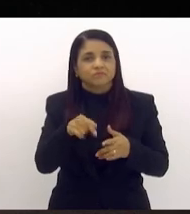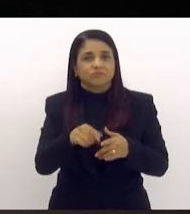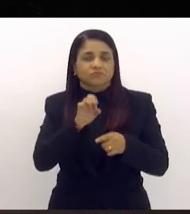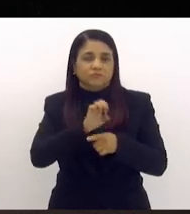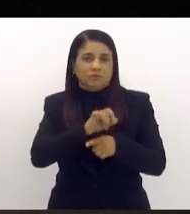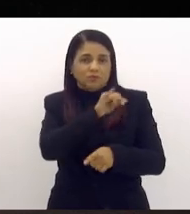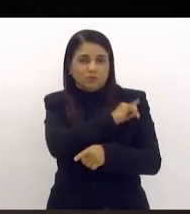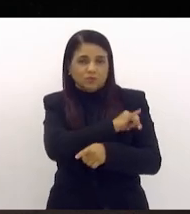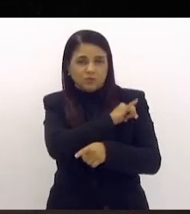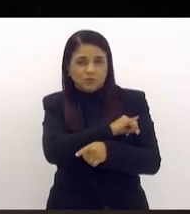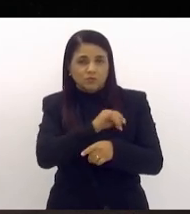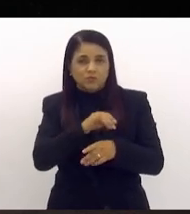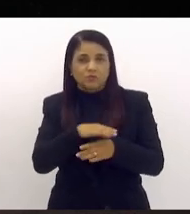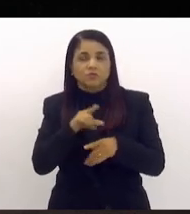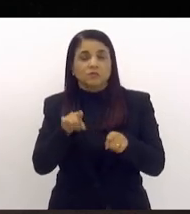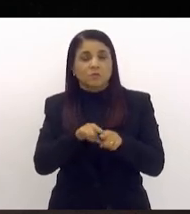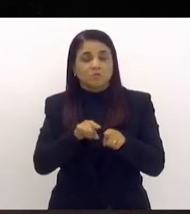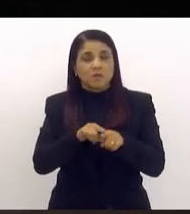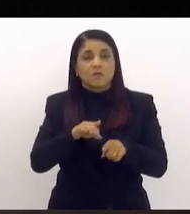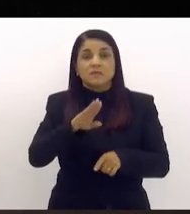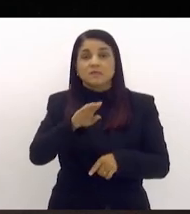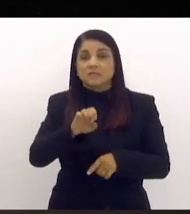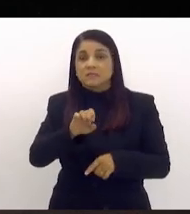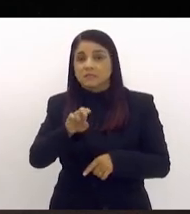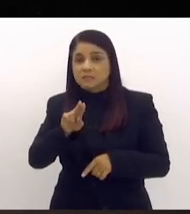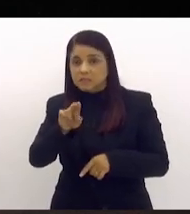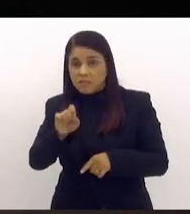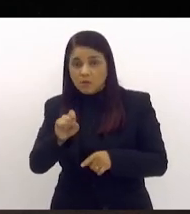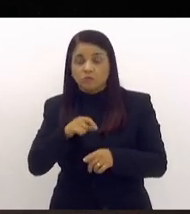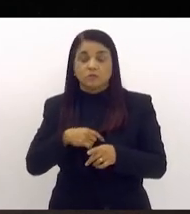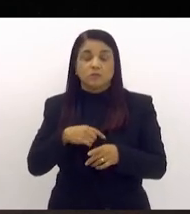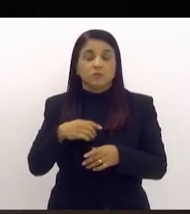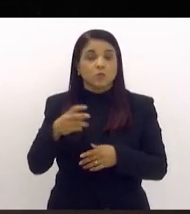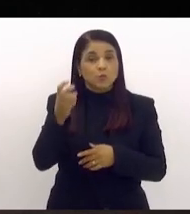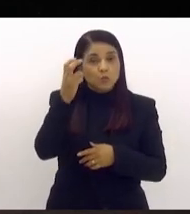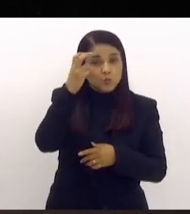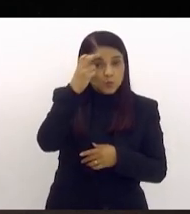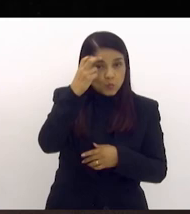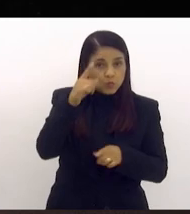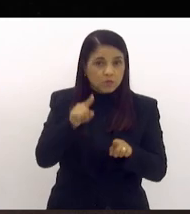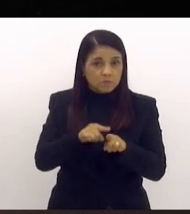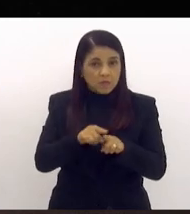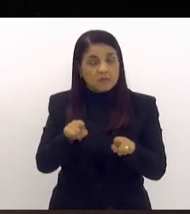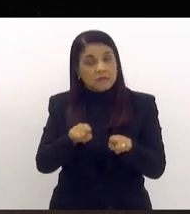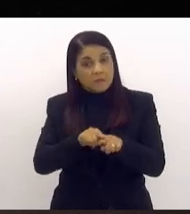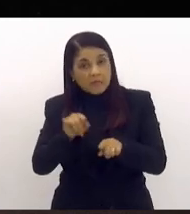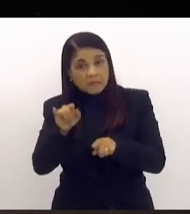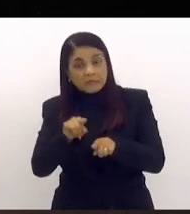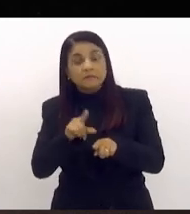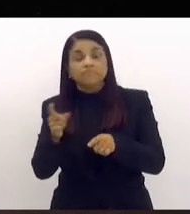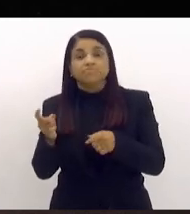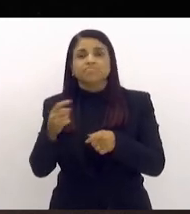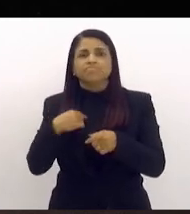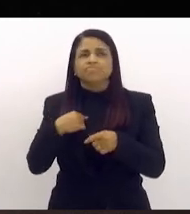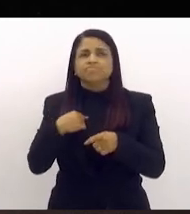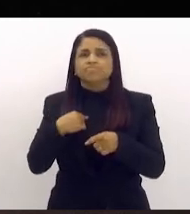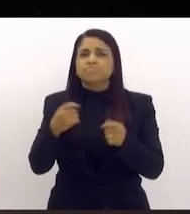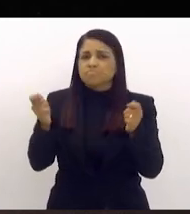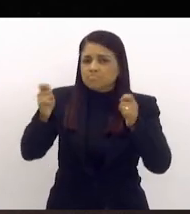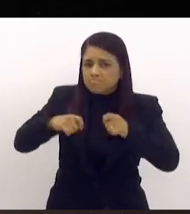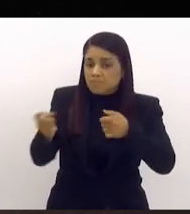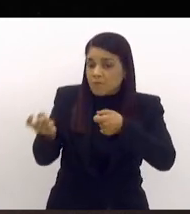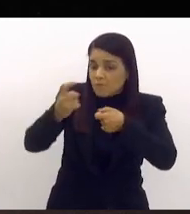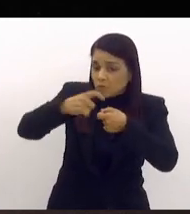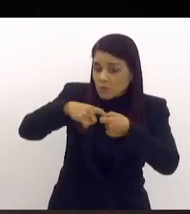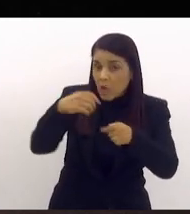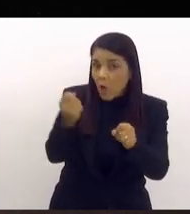através dos céus e dos pontos de cultura. Tem previsão para a gente retomar as obras do Minha Casa,